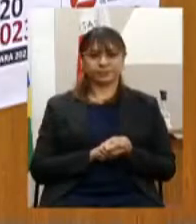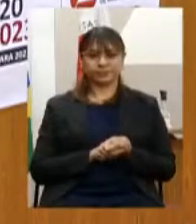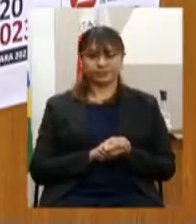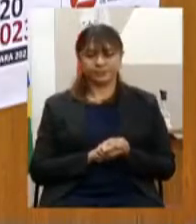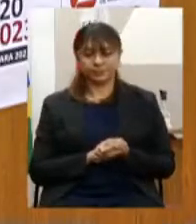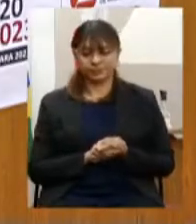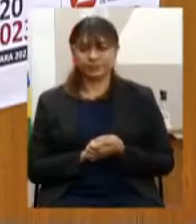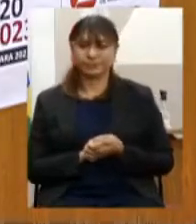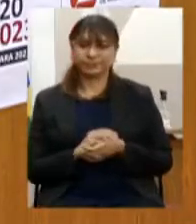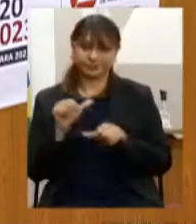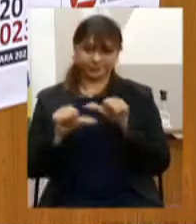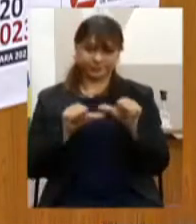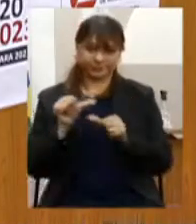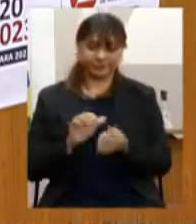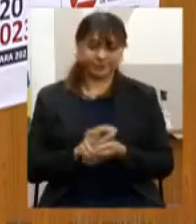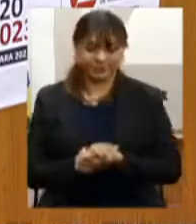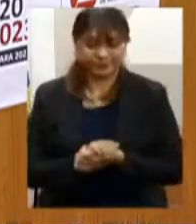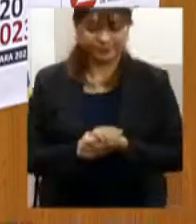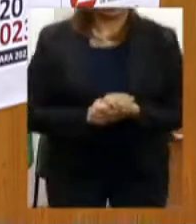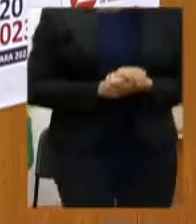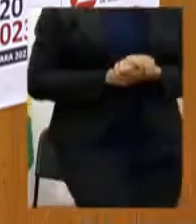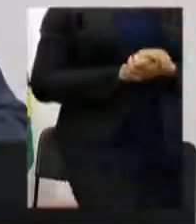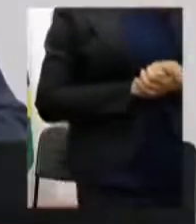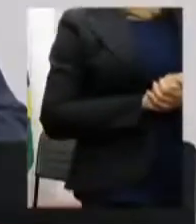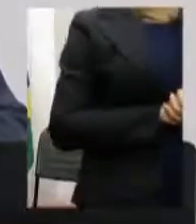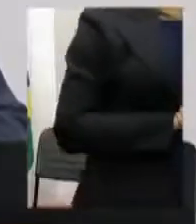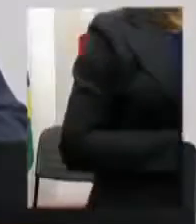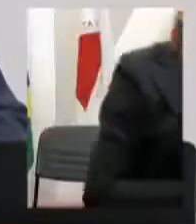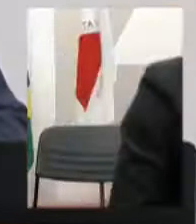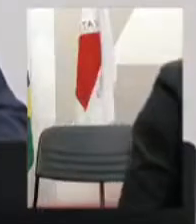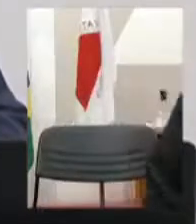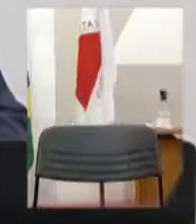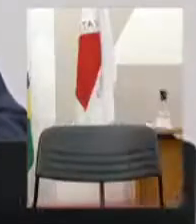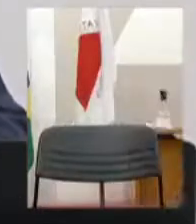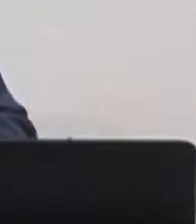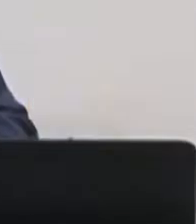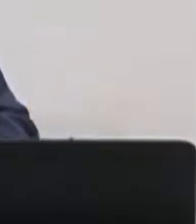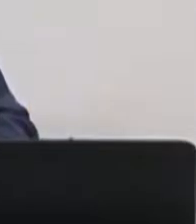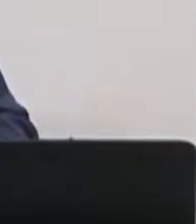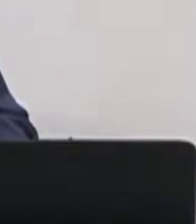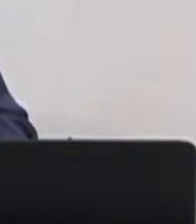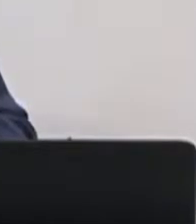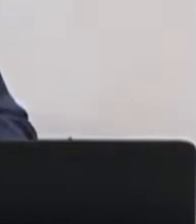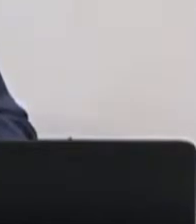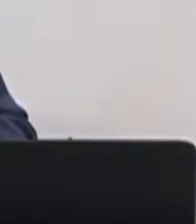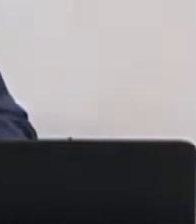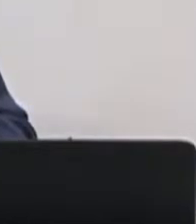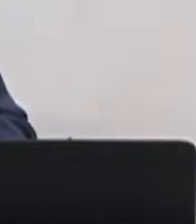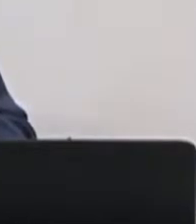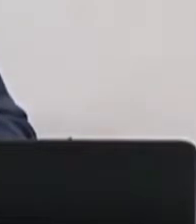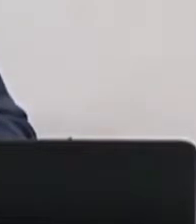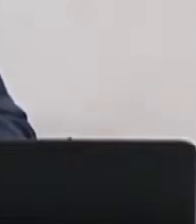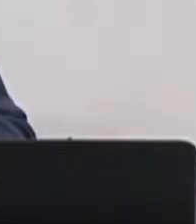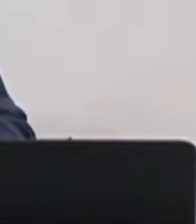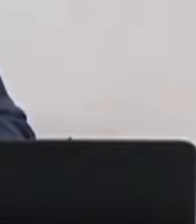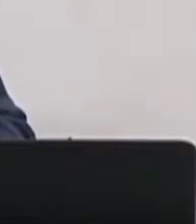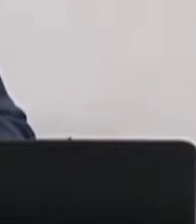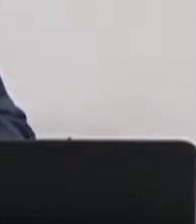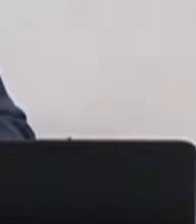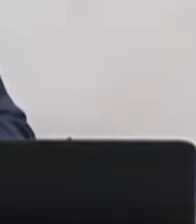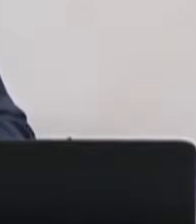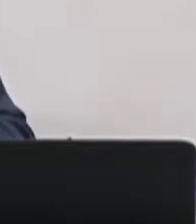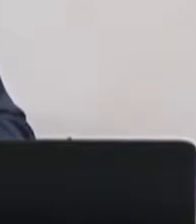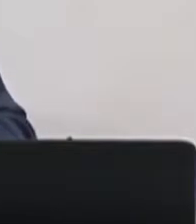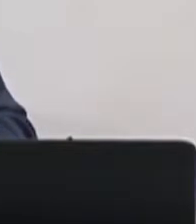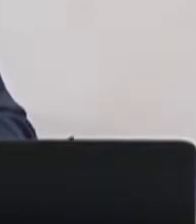Laura pela colaboração passo a fala agora a Idalino Firmino dos Santos membro da Associação Mineira das Escolas Famílias